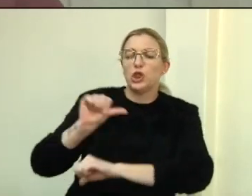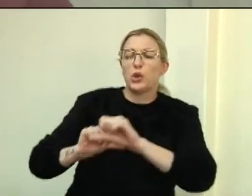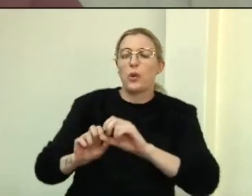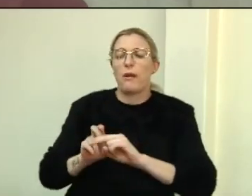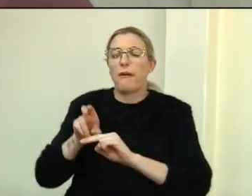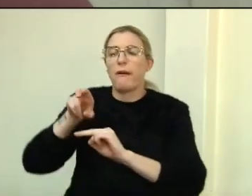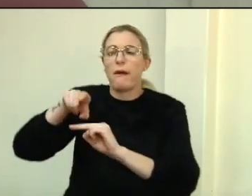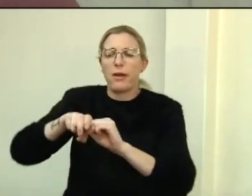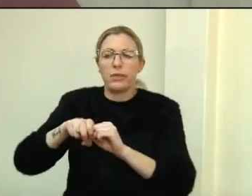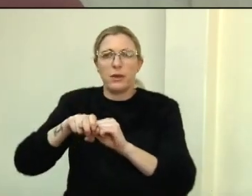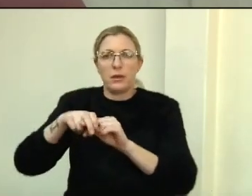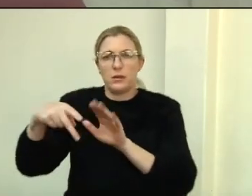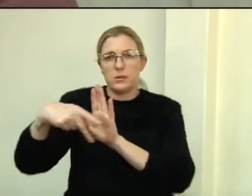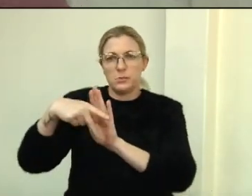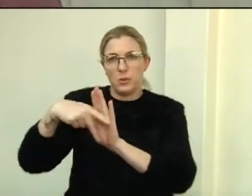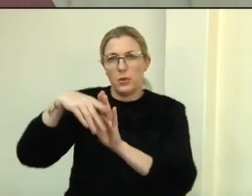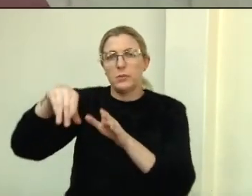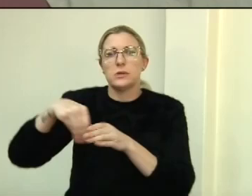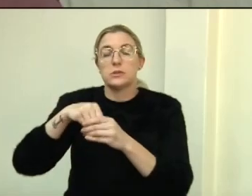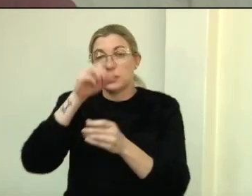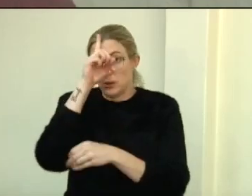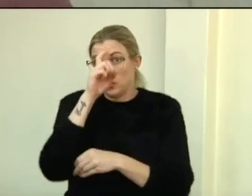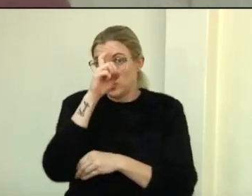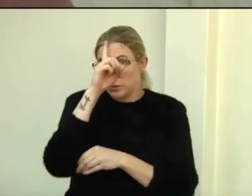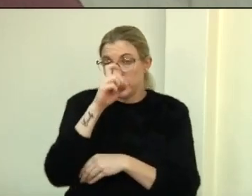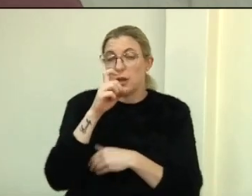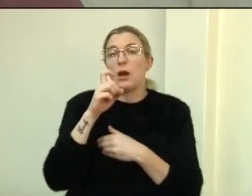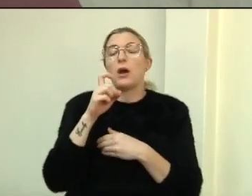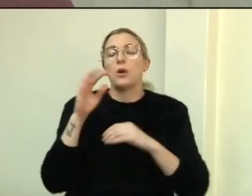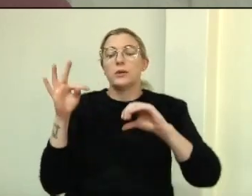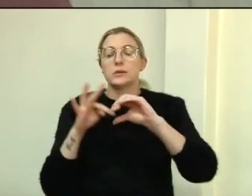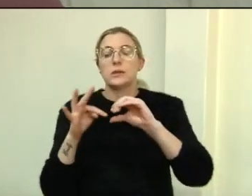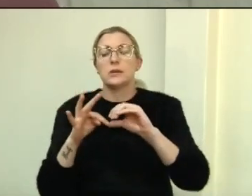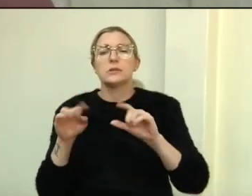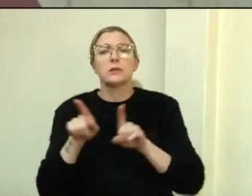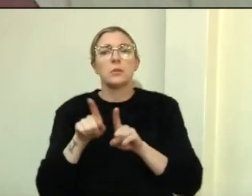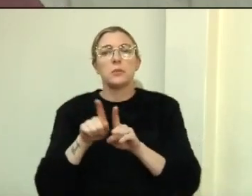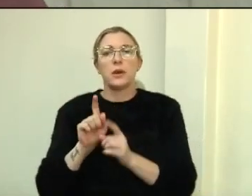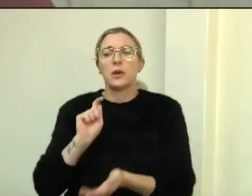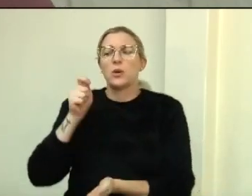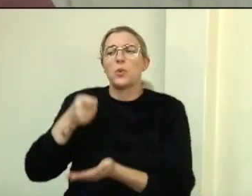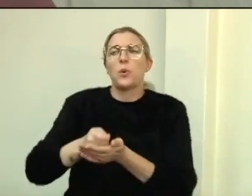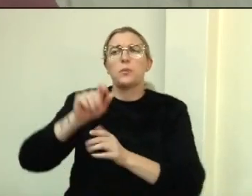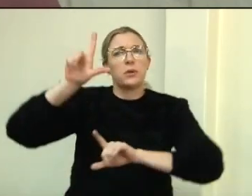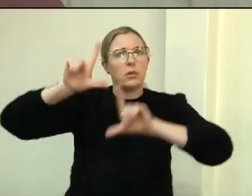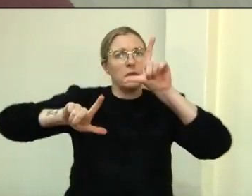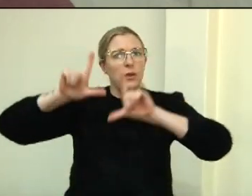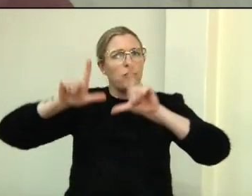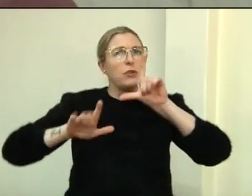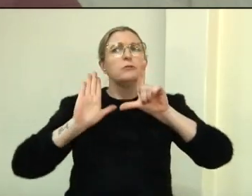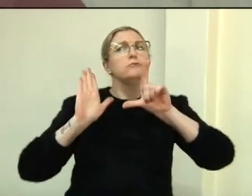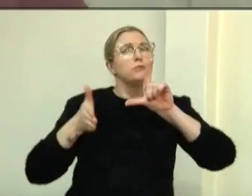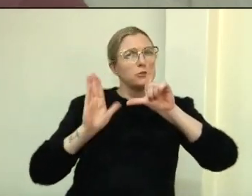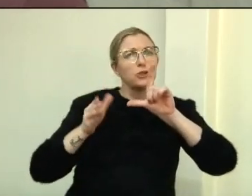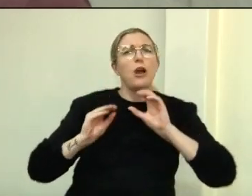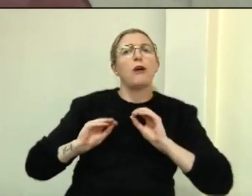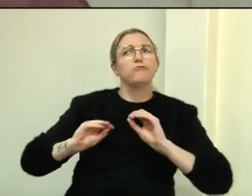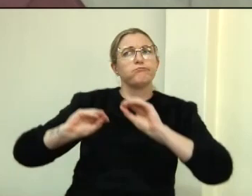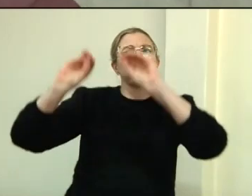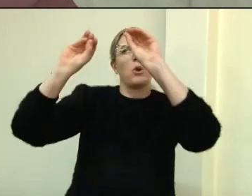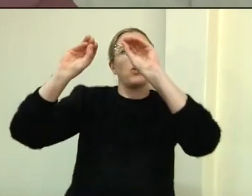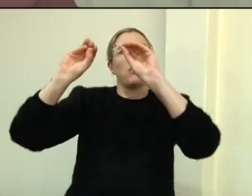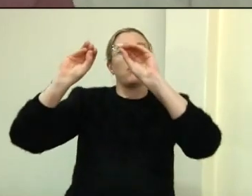bancada do PSDB, e agora além das poltronas também para aquisição de TVs, que já foram instaladas, inclusive quando a gente esteve lá no centro,